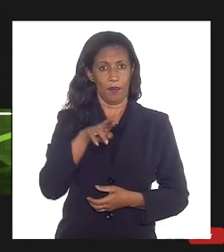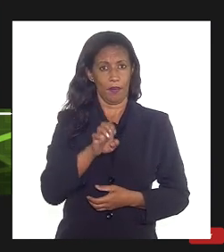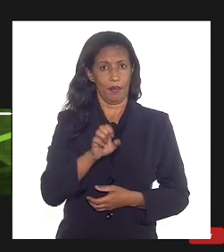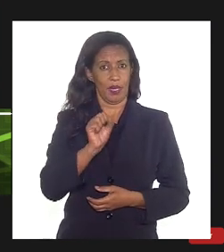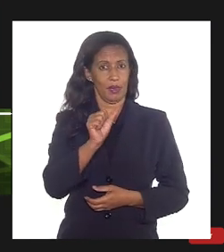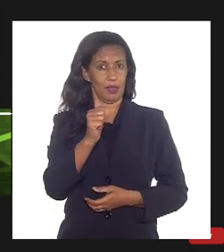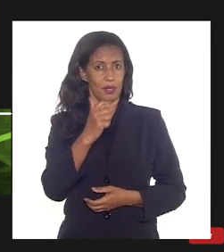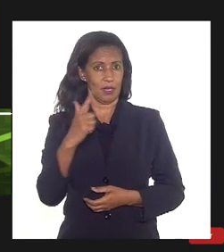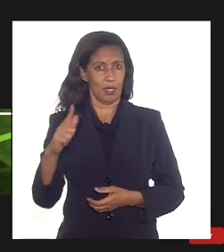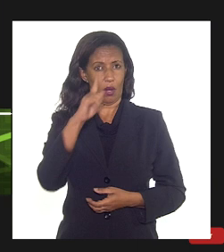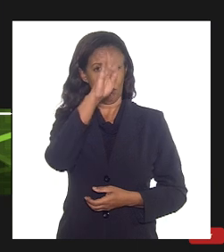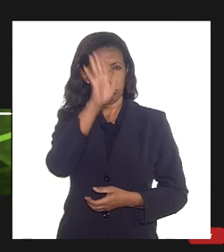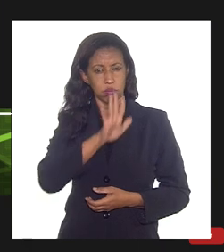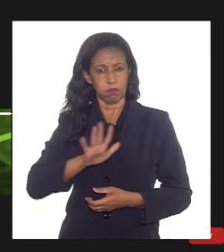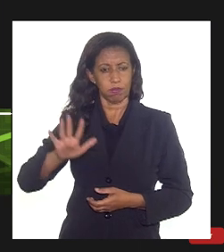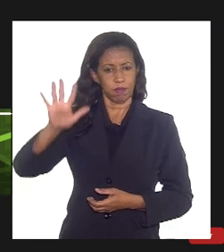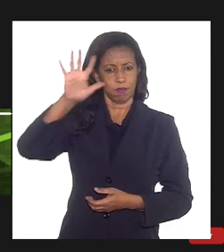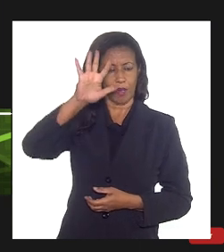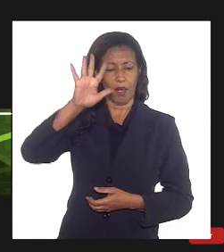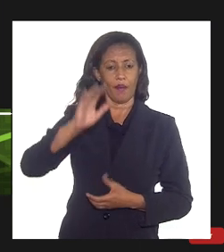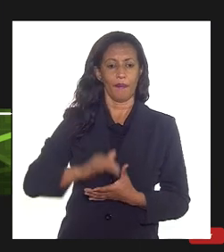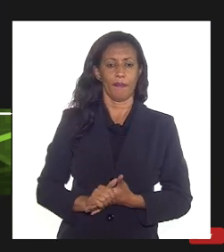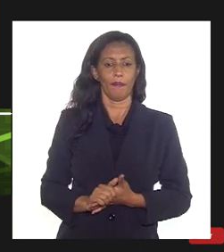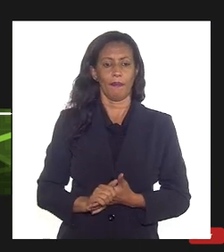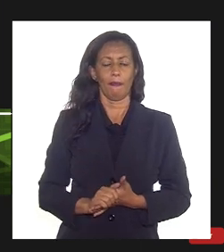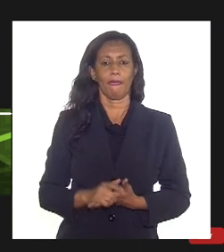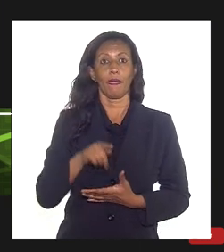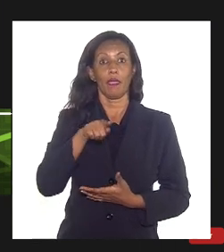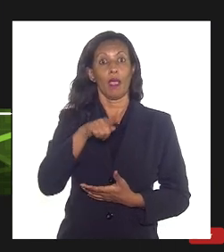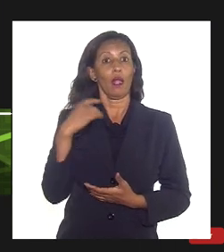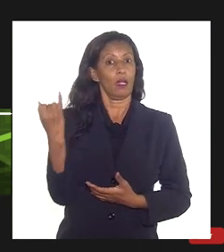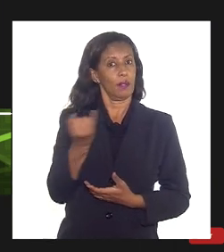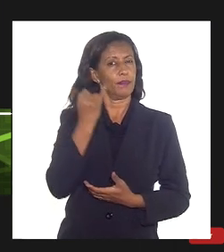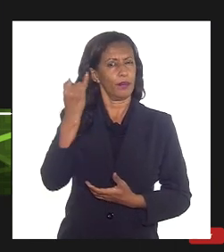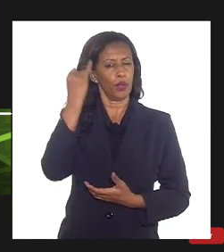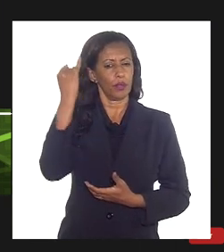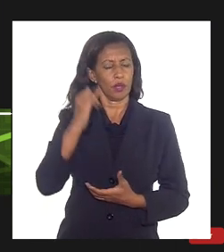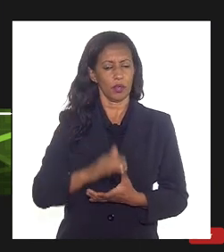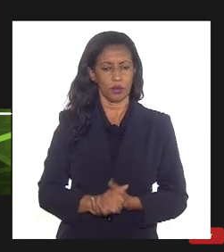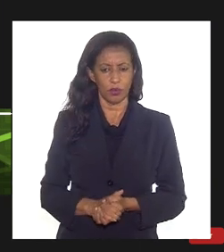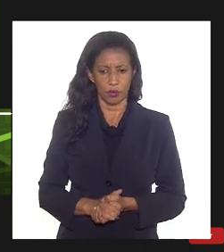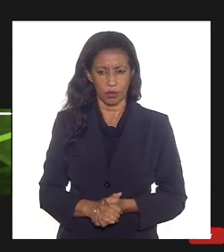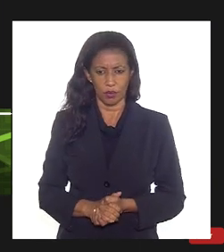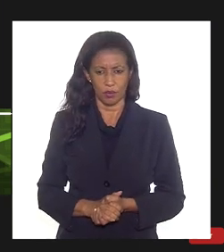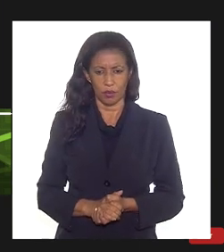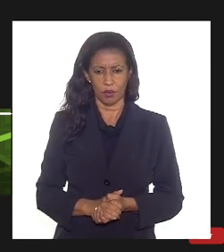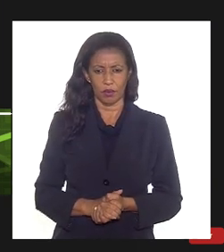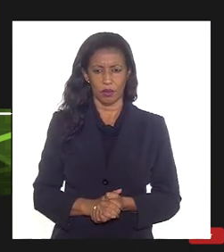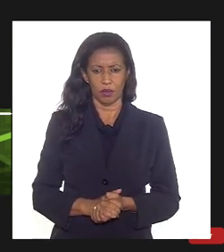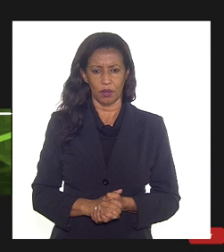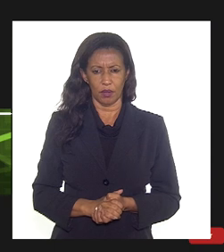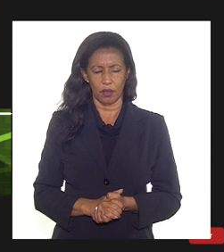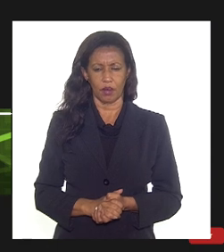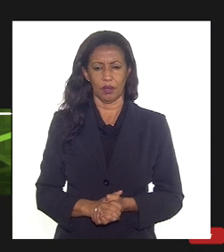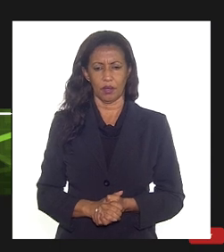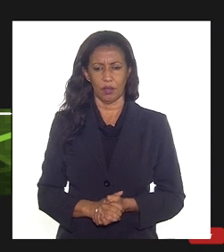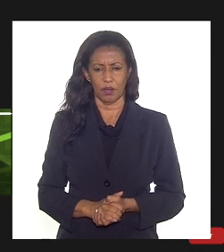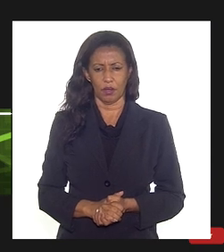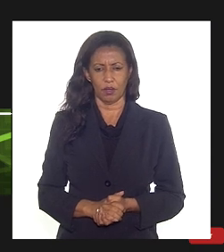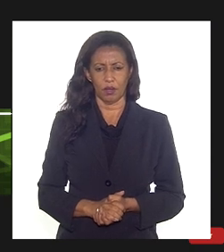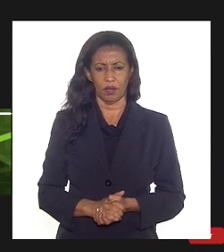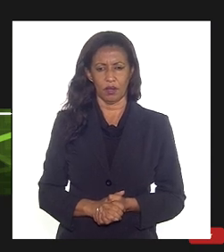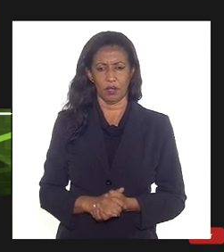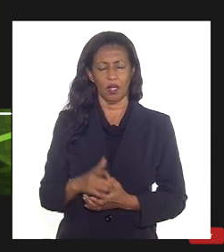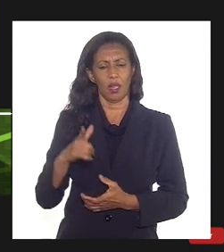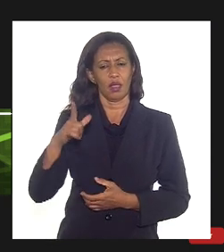é uma área que ela tem uma questão logística importante ela está longe da costa né a sabe disso 300 quilômetros então tem